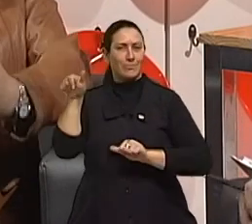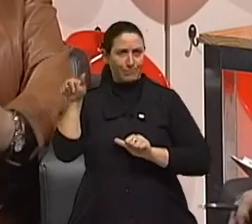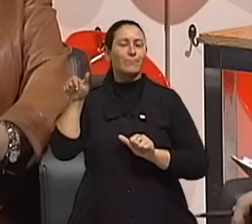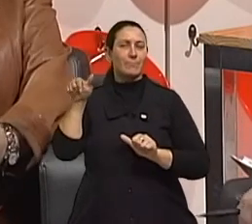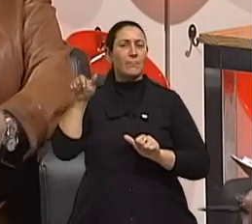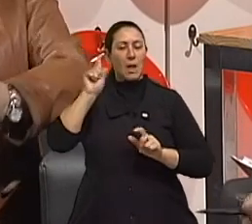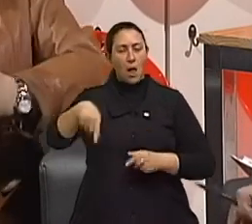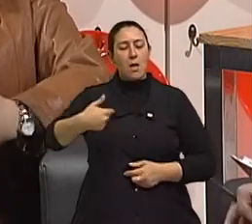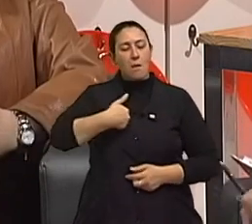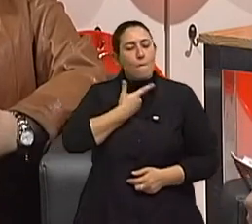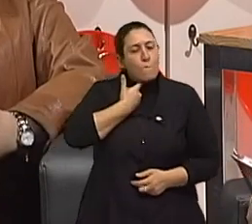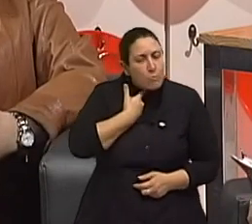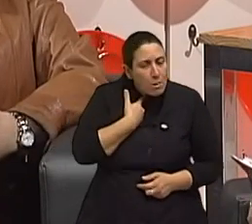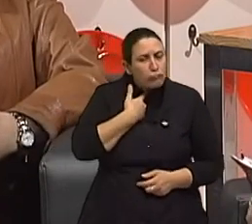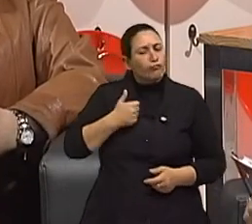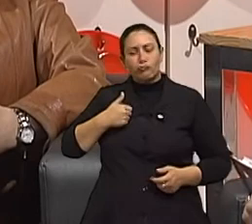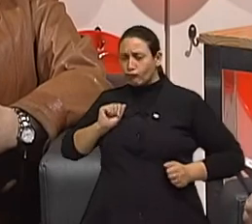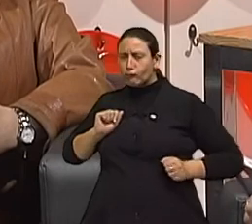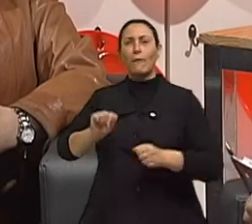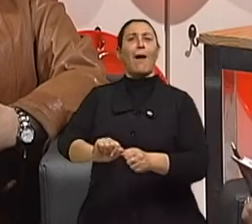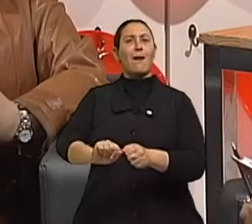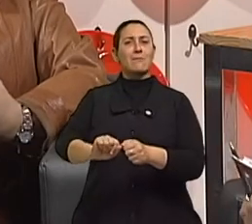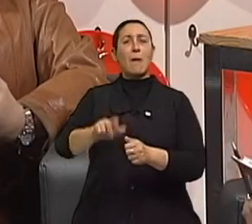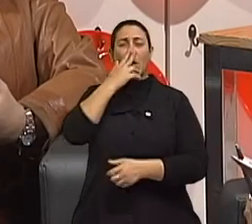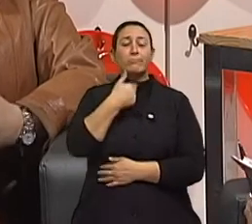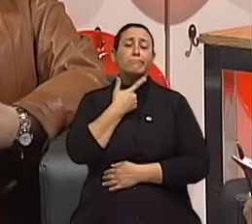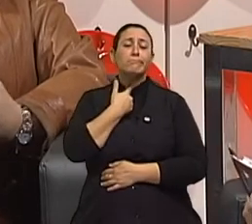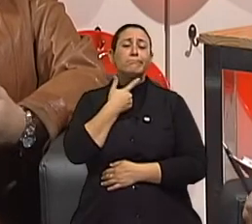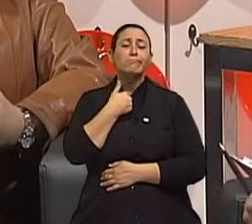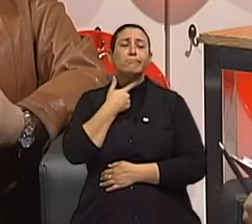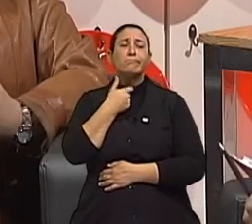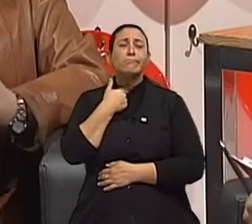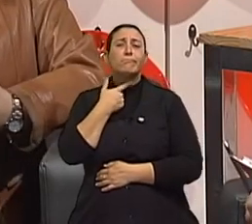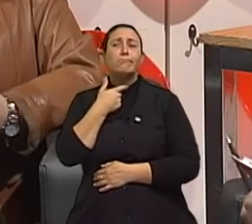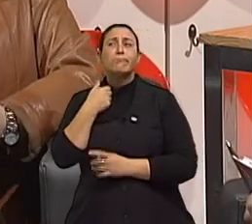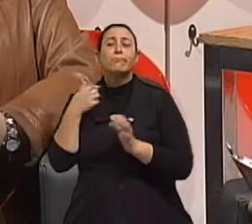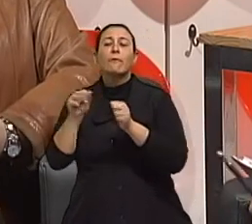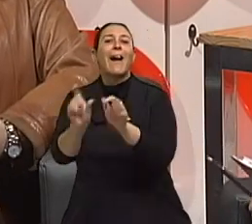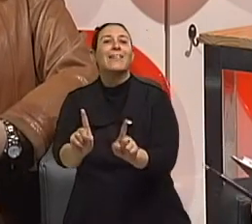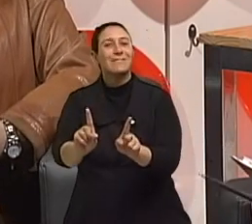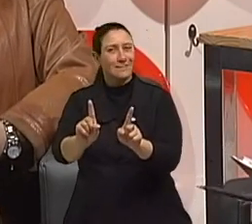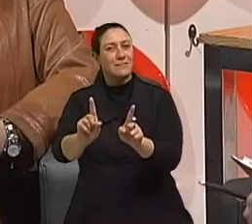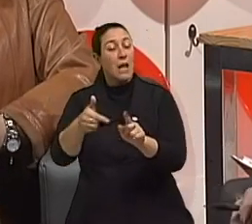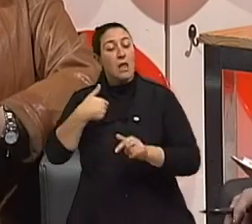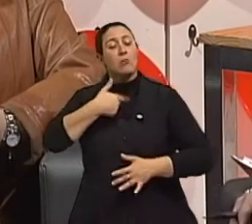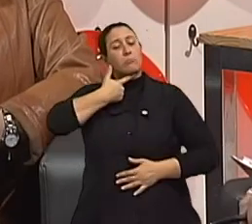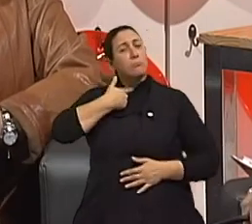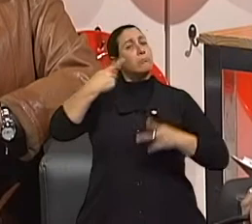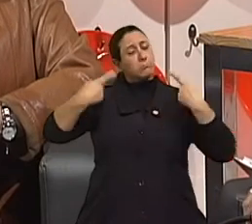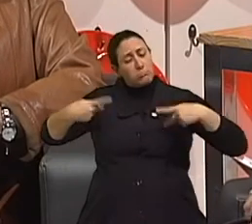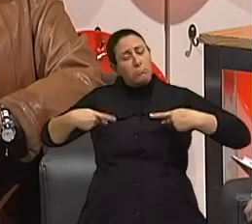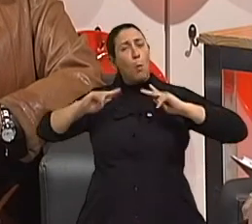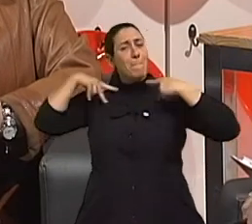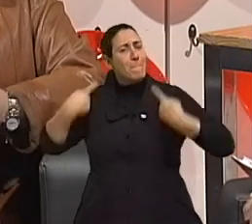a ação efetivamente. E a gente tem, lamentavelmente, é da condição humana encontrar